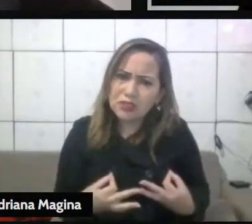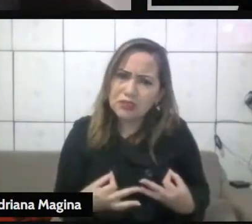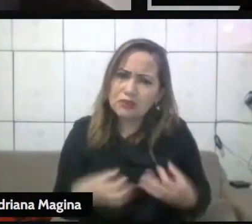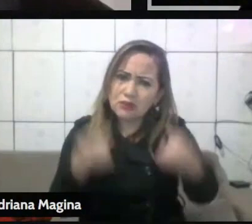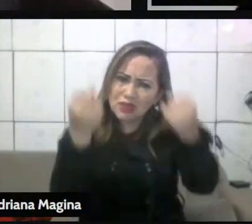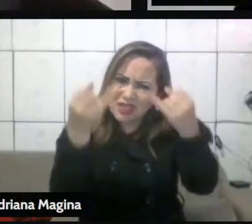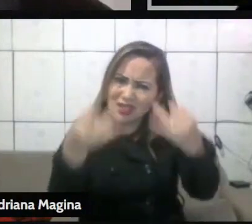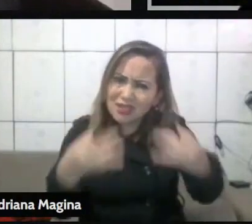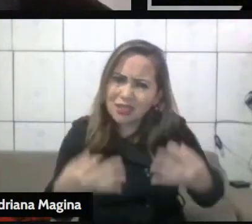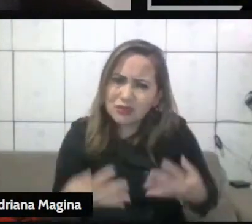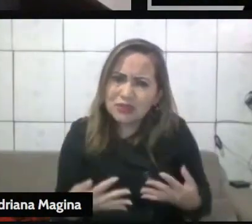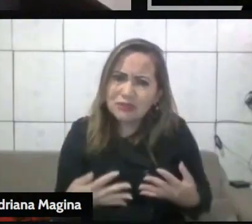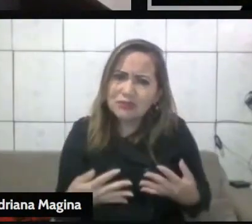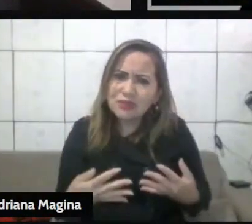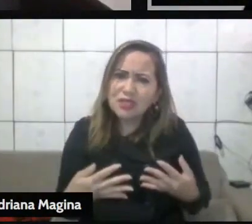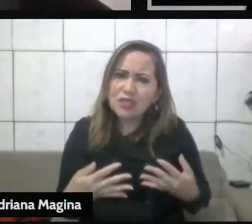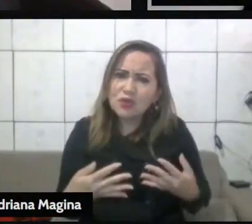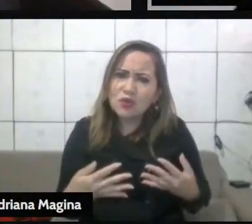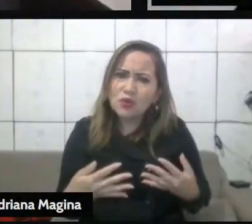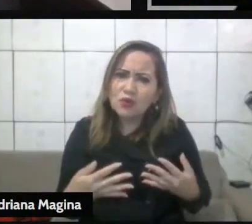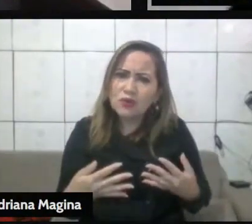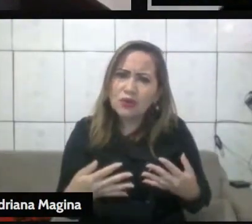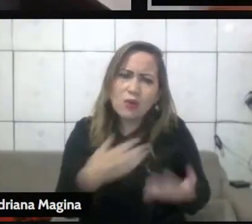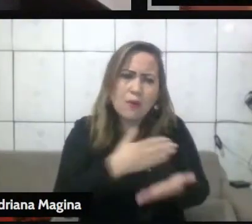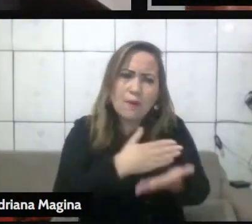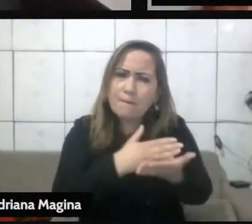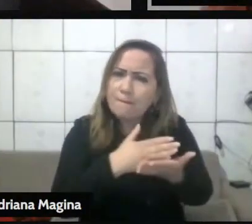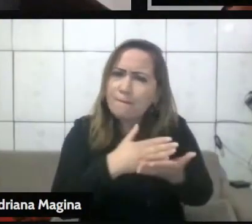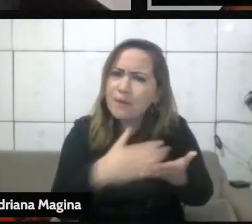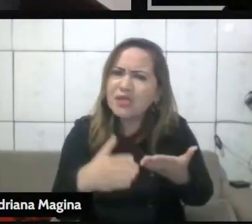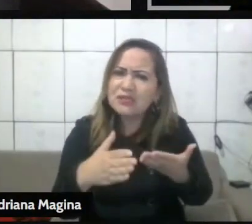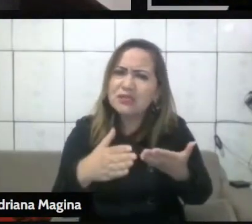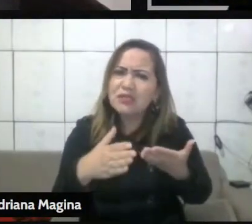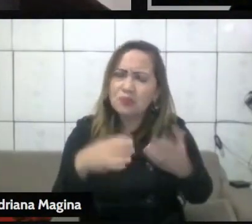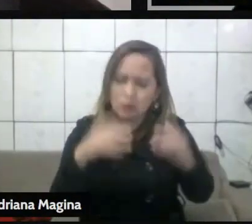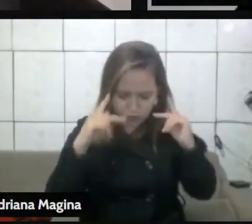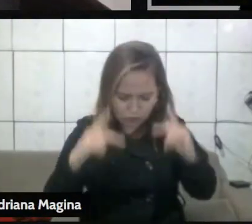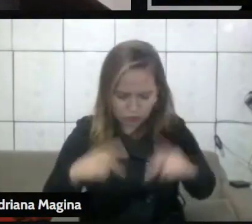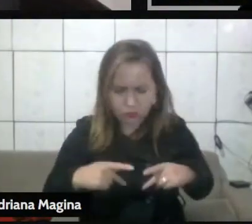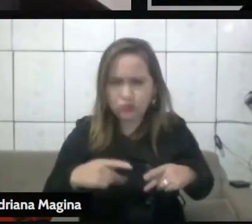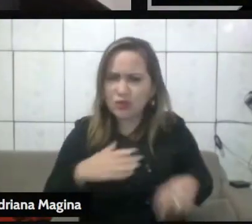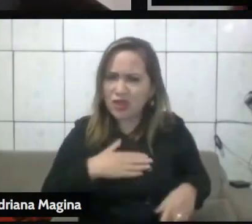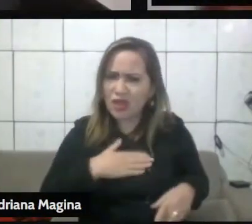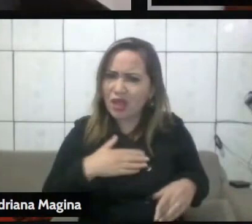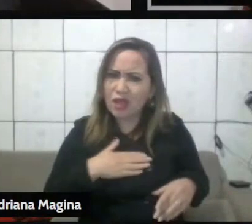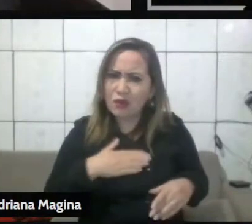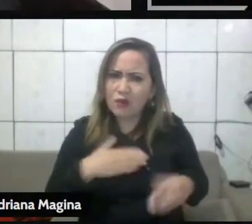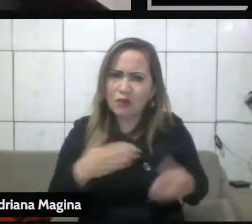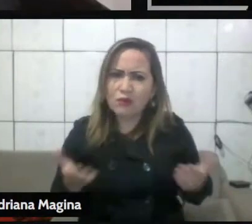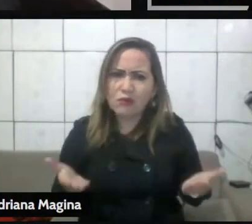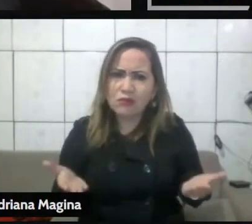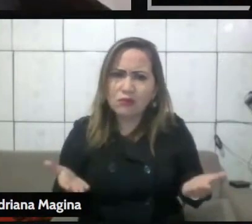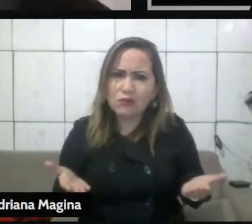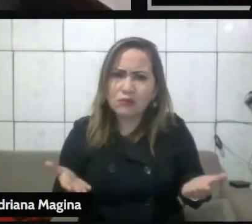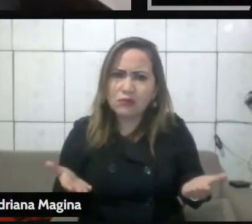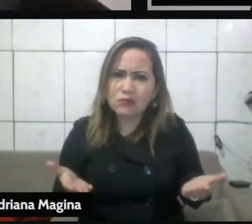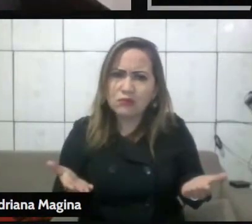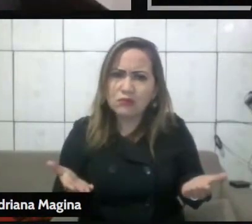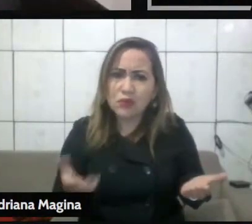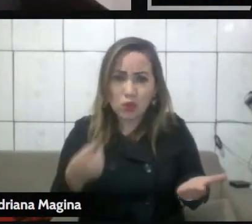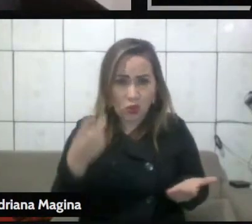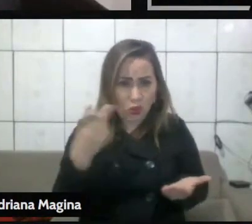proporcionalidade concreta nada mais é que o princípio da individualização da pena. E eu quero me servir aqui de dois